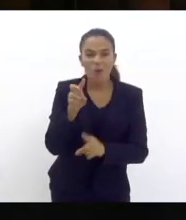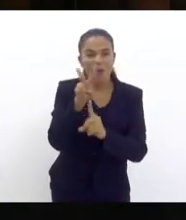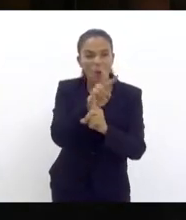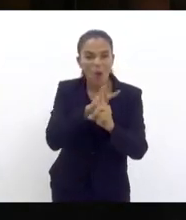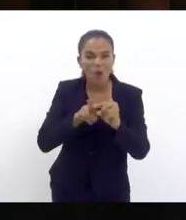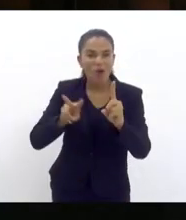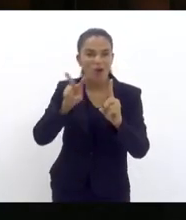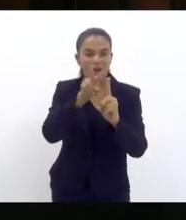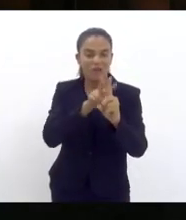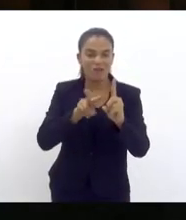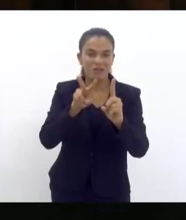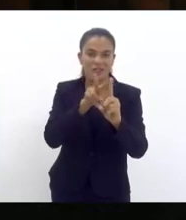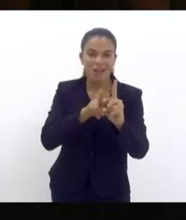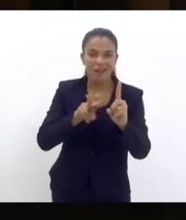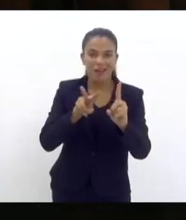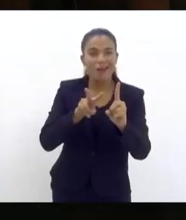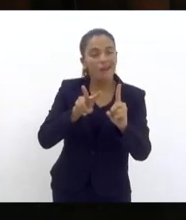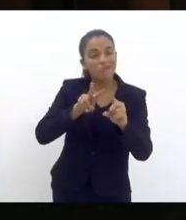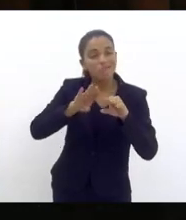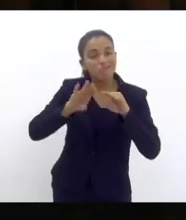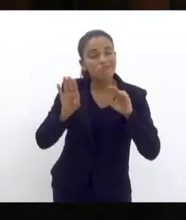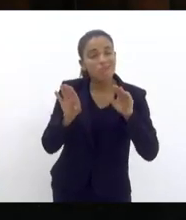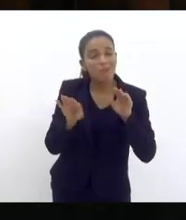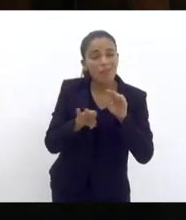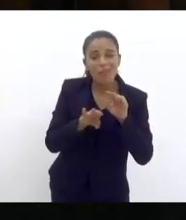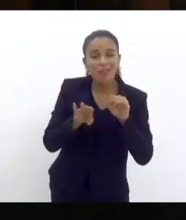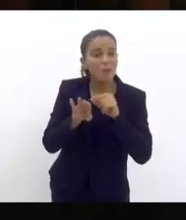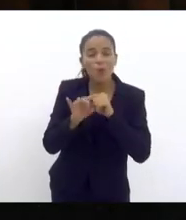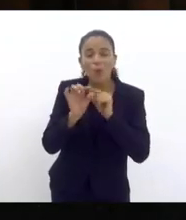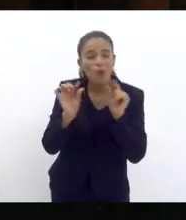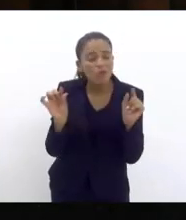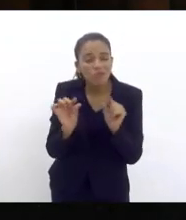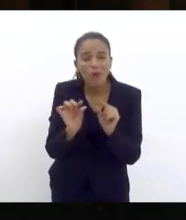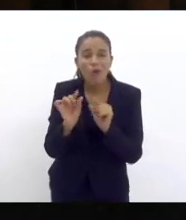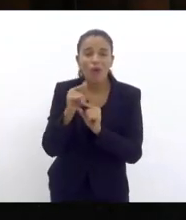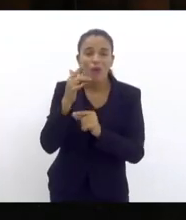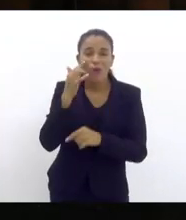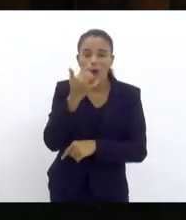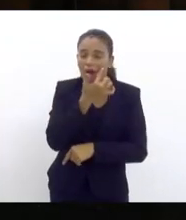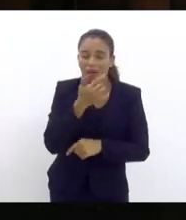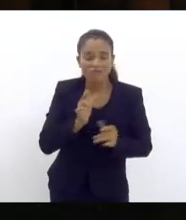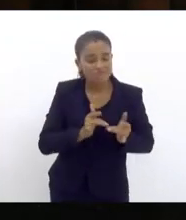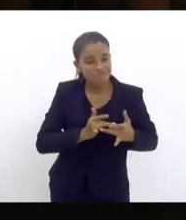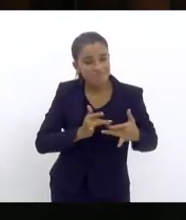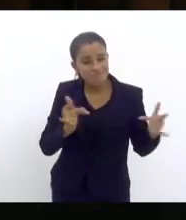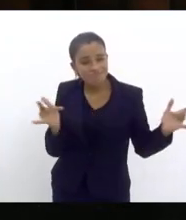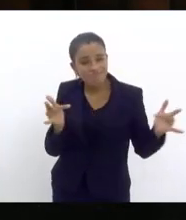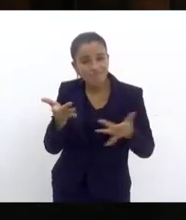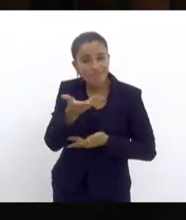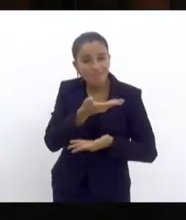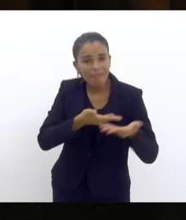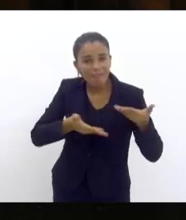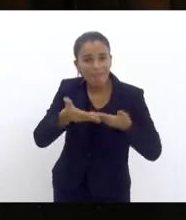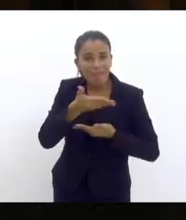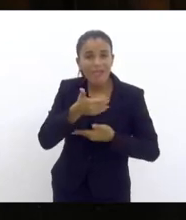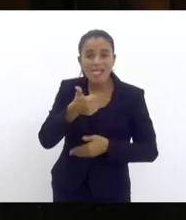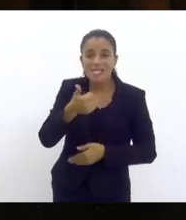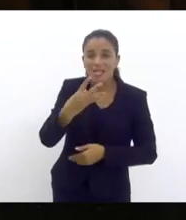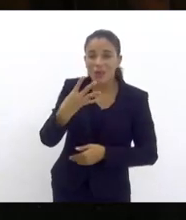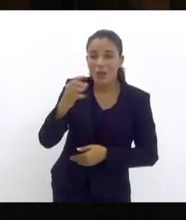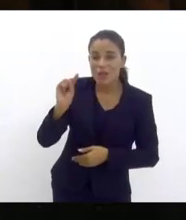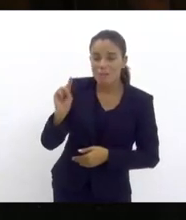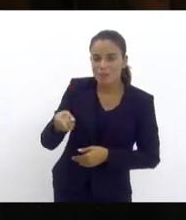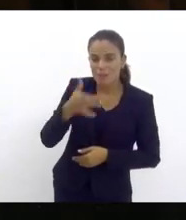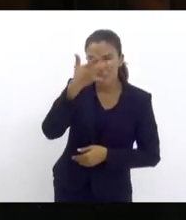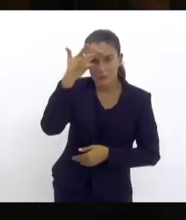minimamente, peço minimamente um olhar afetivo sobre 140 mil moradores